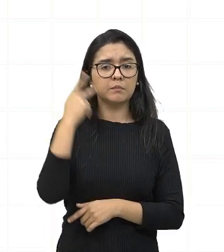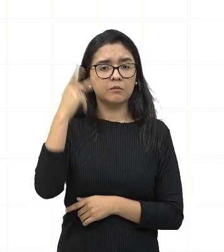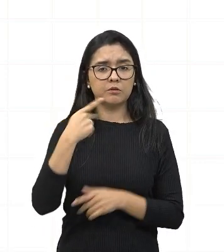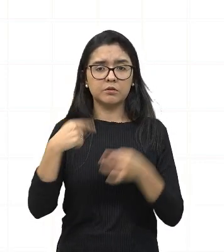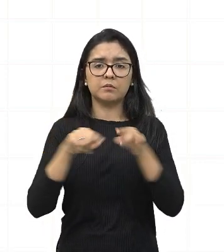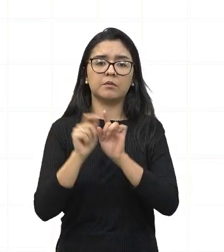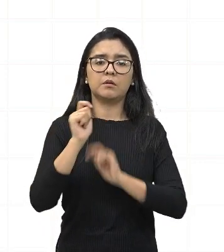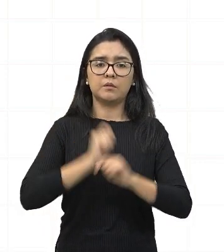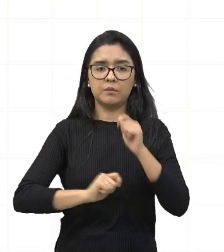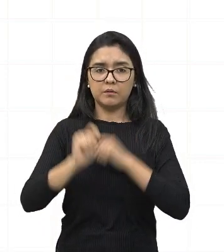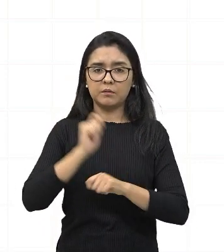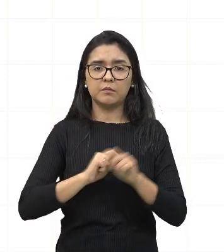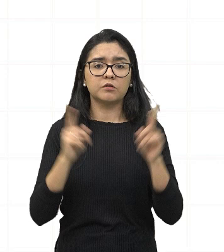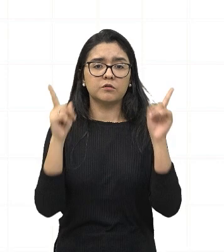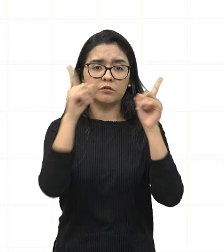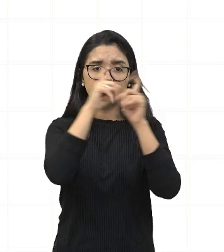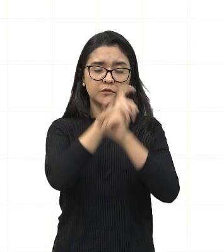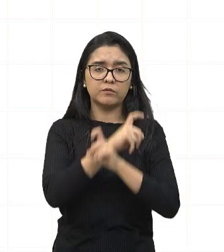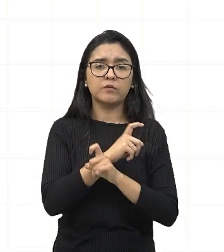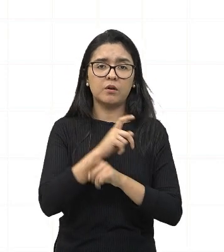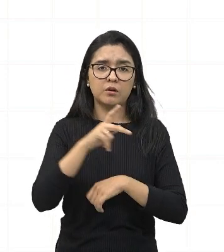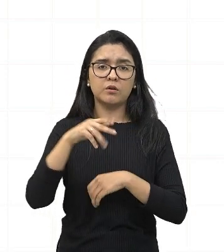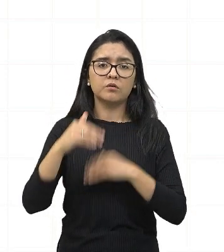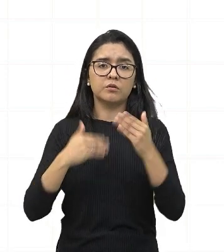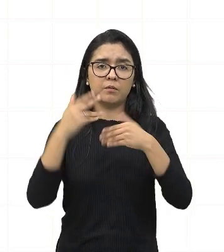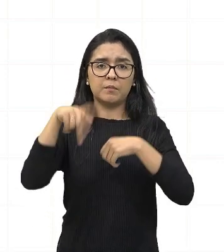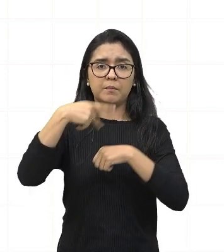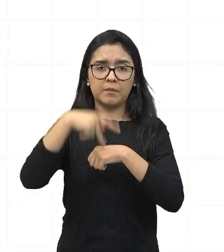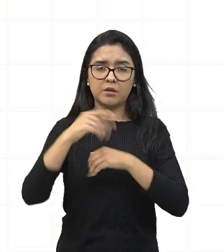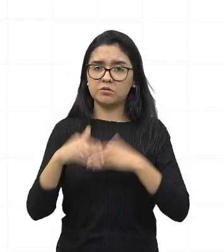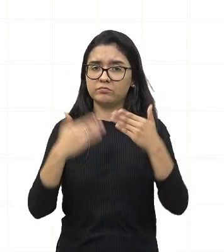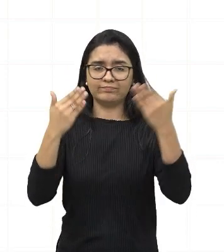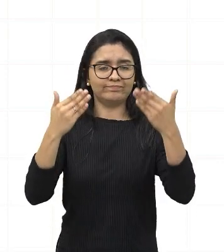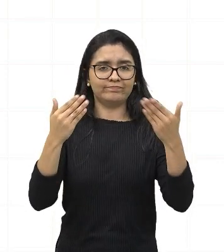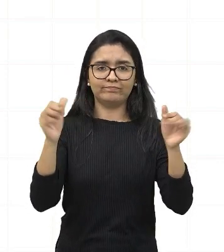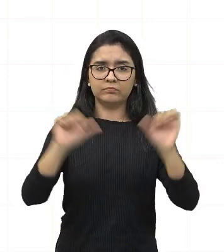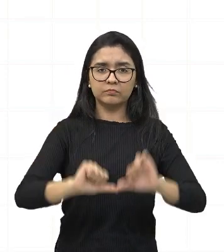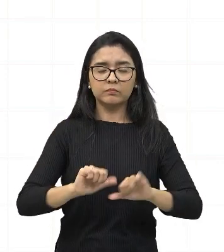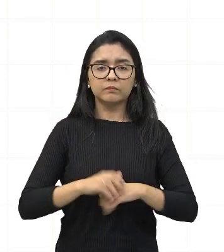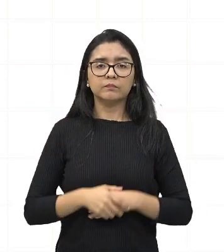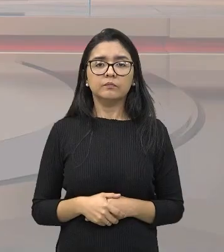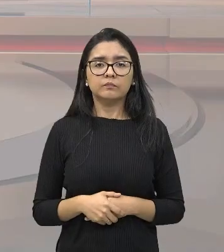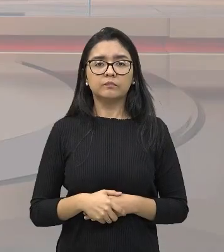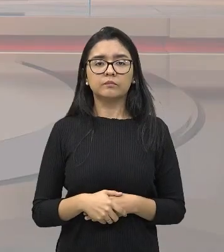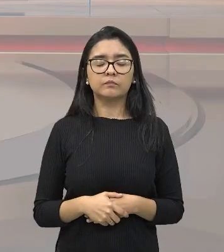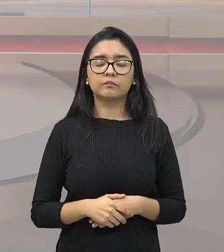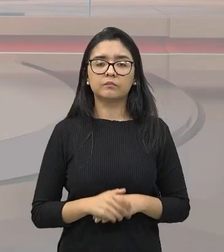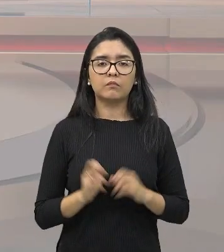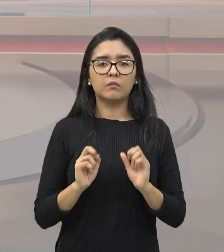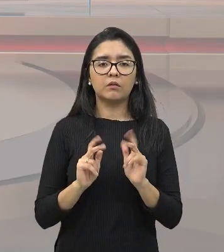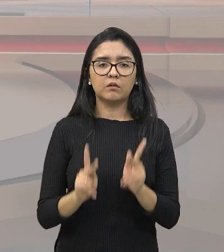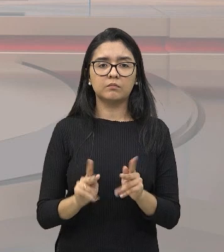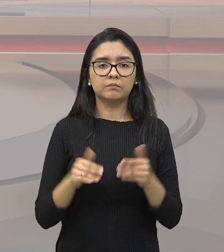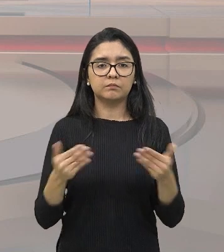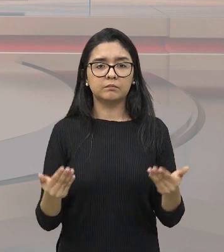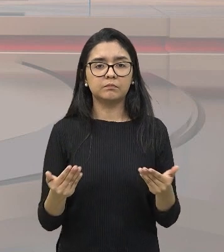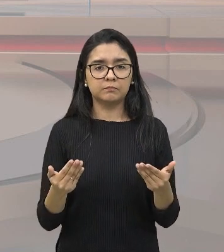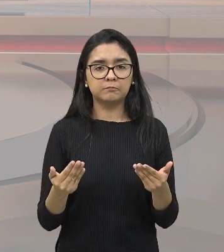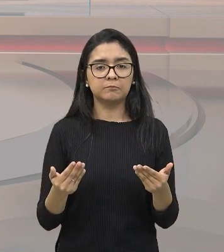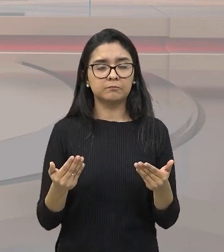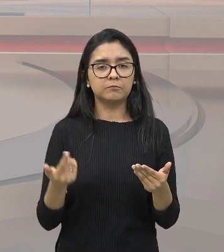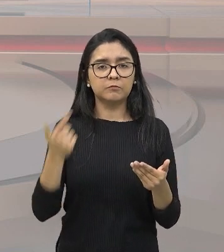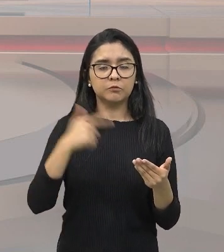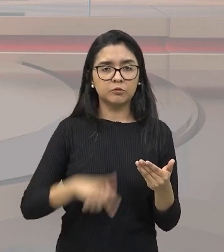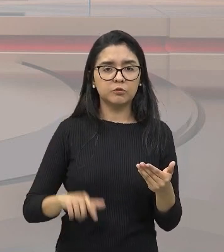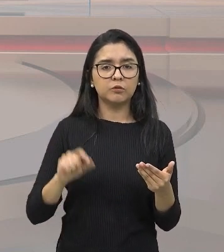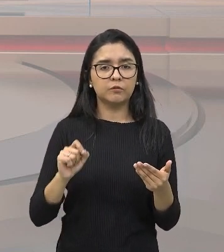que dificultaram o seu desenvolvimento. Ok? Então, aqui nós temos novamente